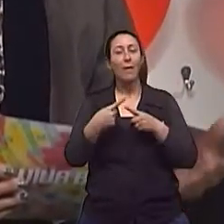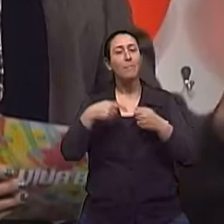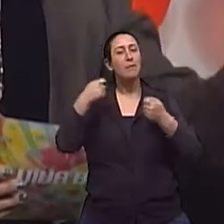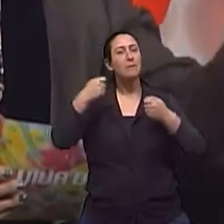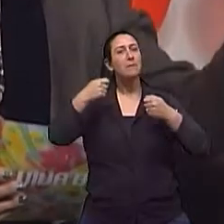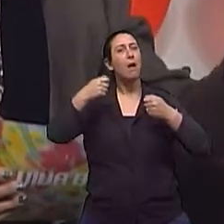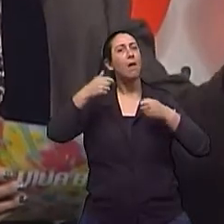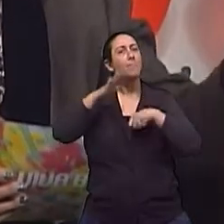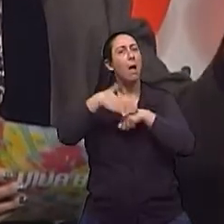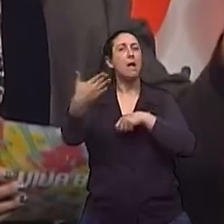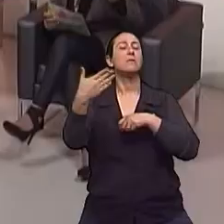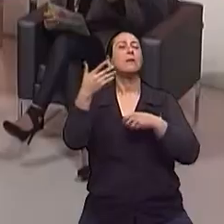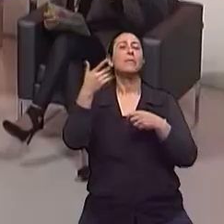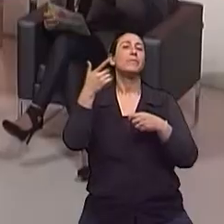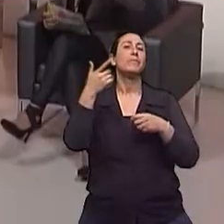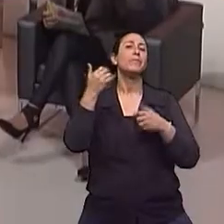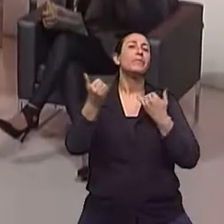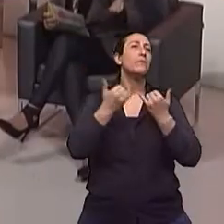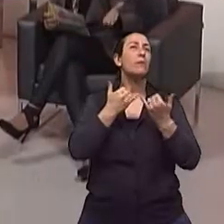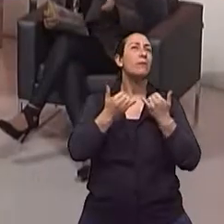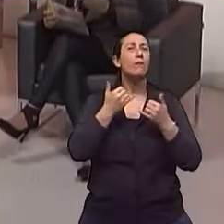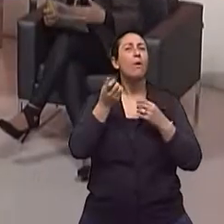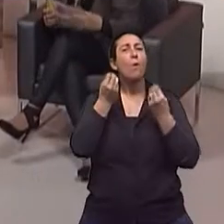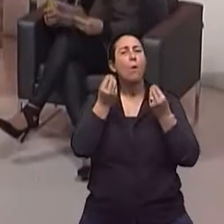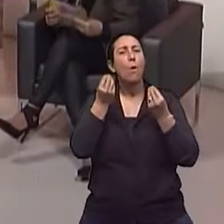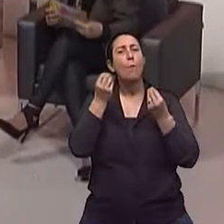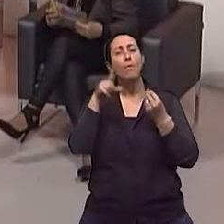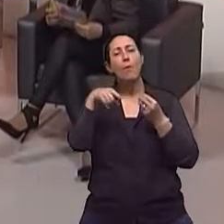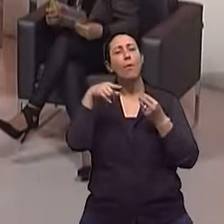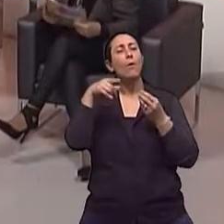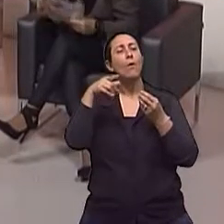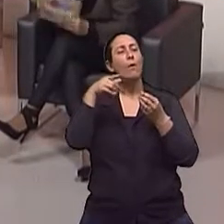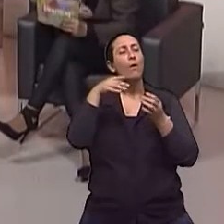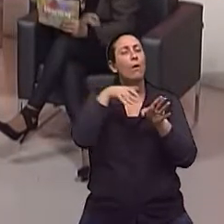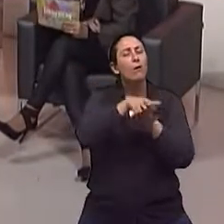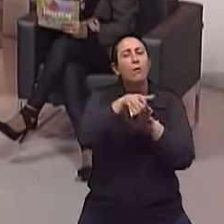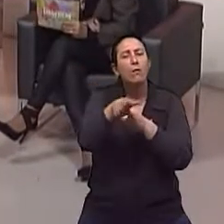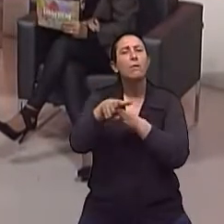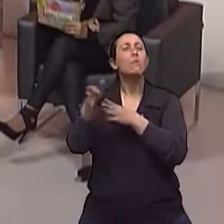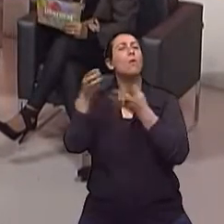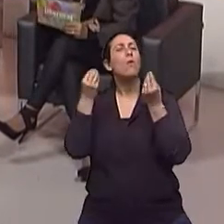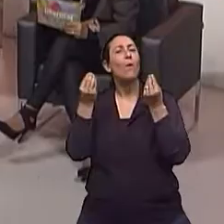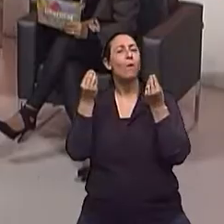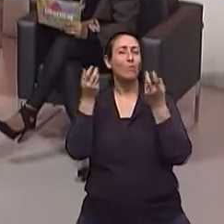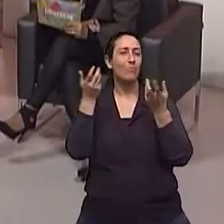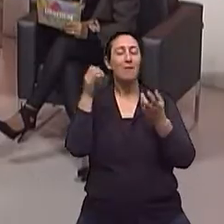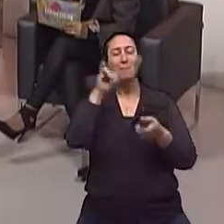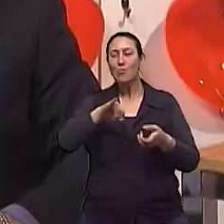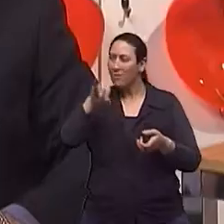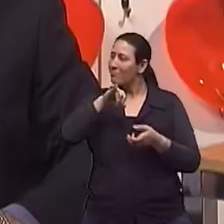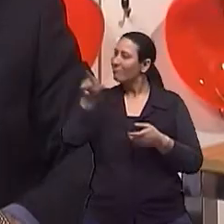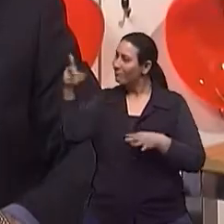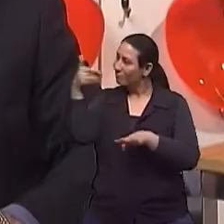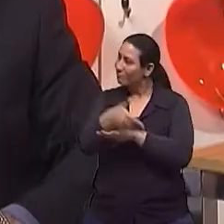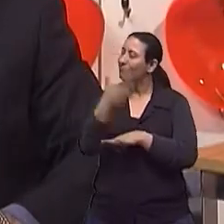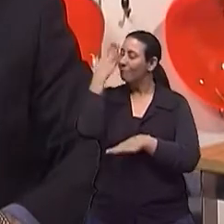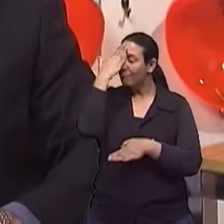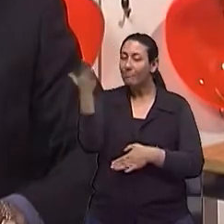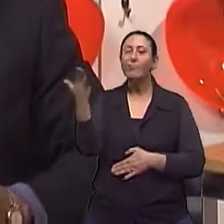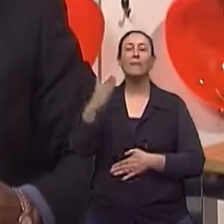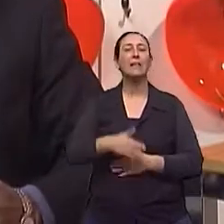né? Porque quantas pessoas foram orientadas só por essa matéria, né, doutor? Prazer em lhe ter mais uma vez no programa. Muito obrigado, Isabel.